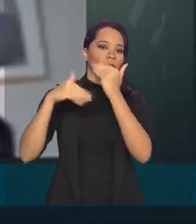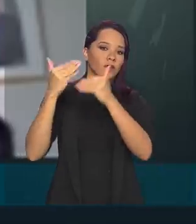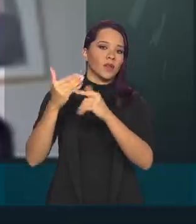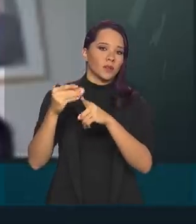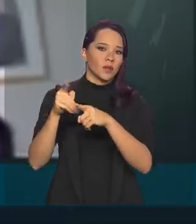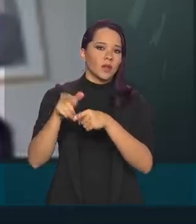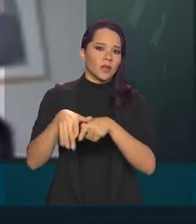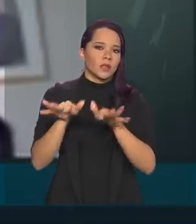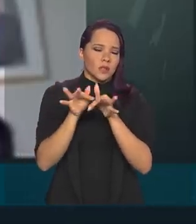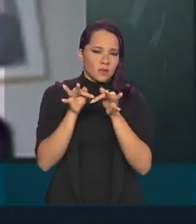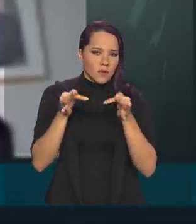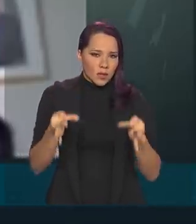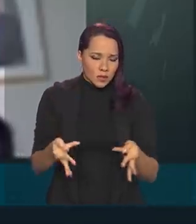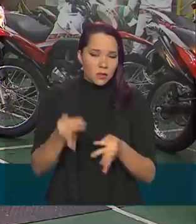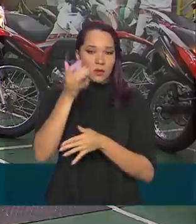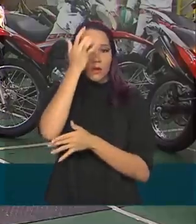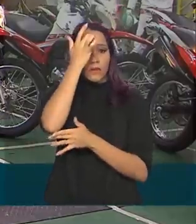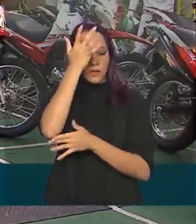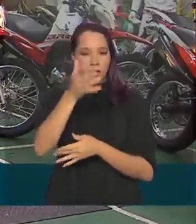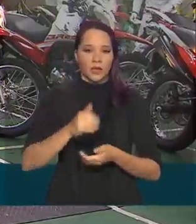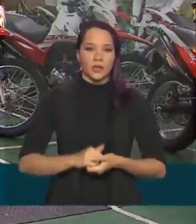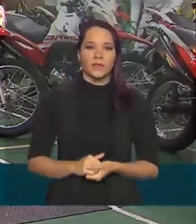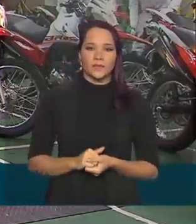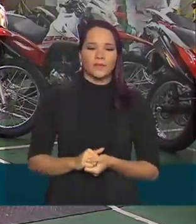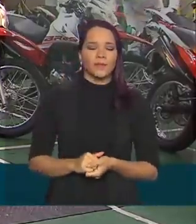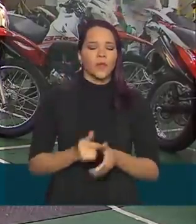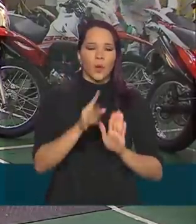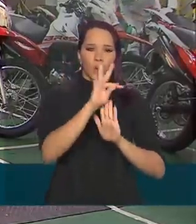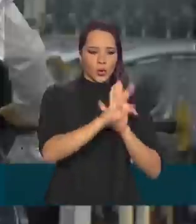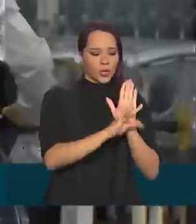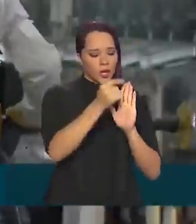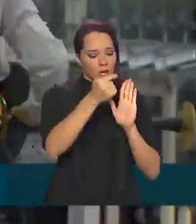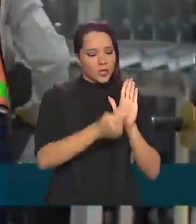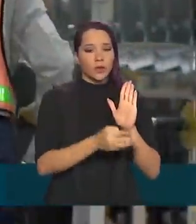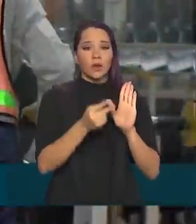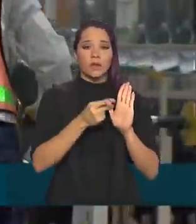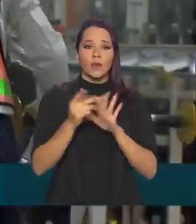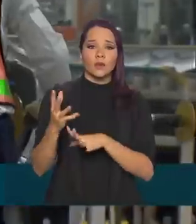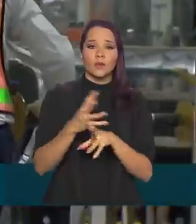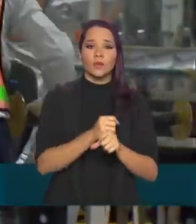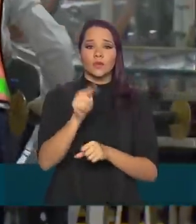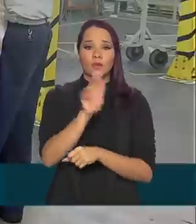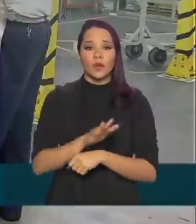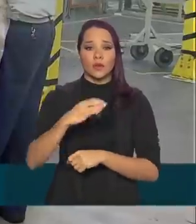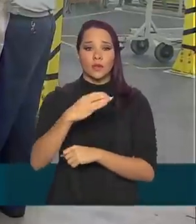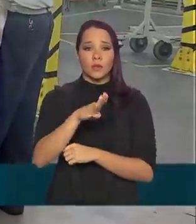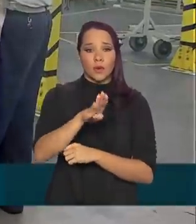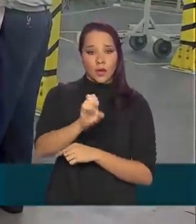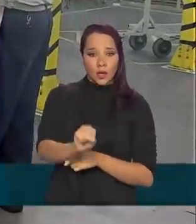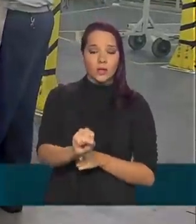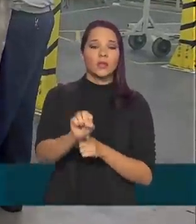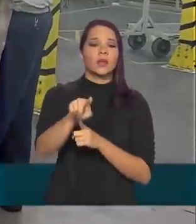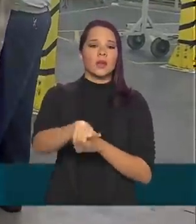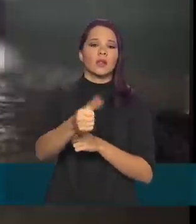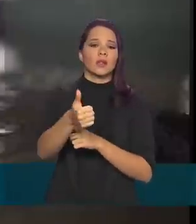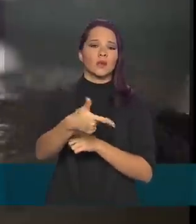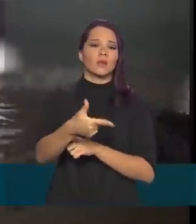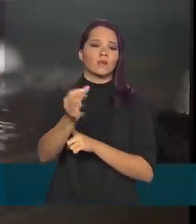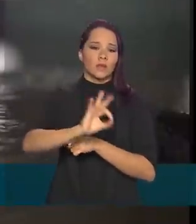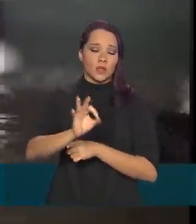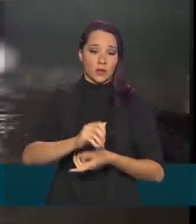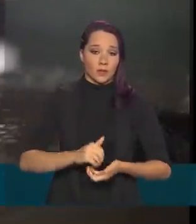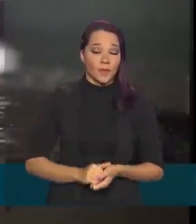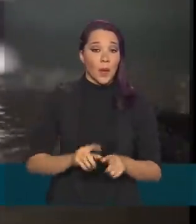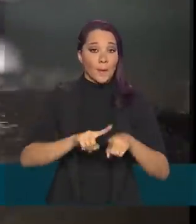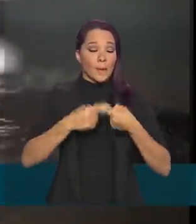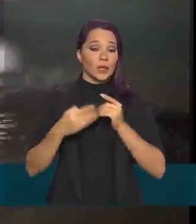de simplificação, de facilidade. De acordo com o texto, a alíquota geral da CBS será de 12%, mas